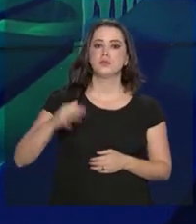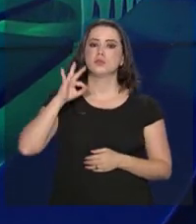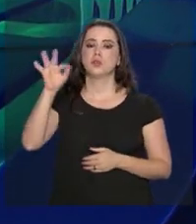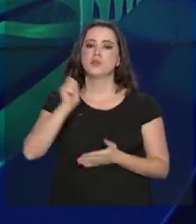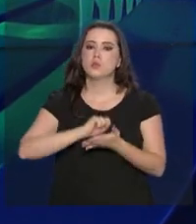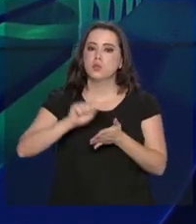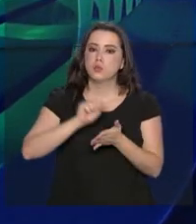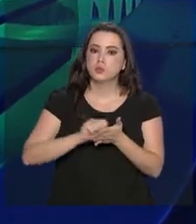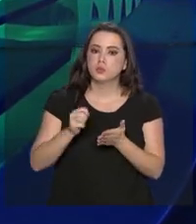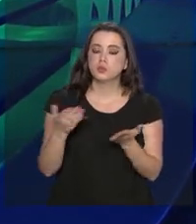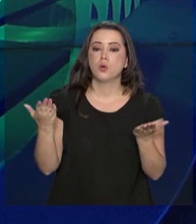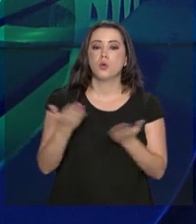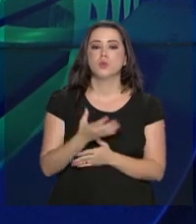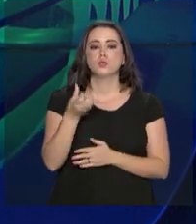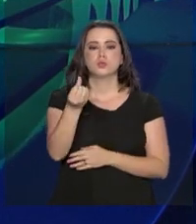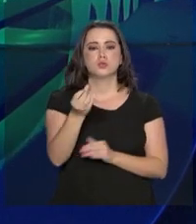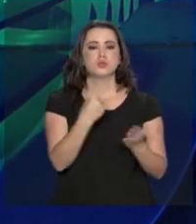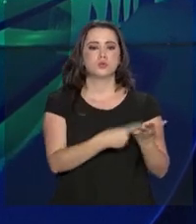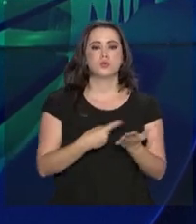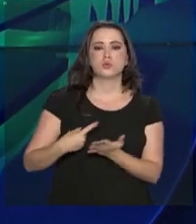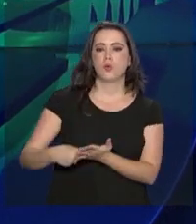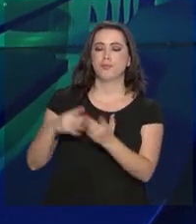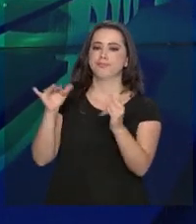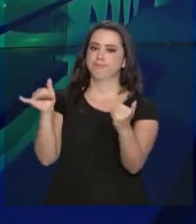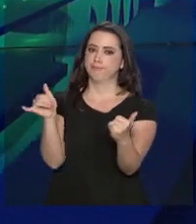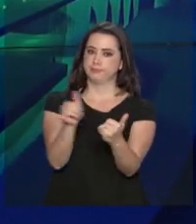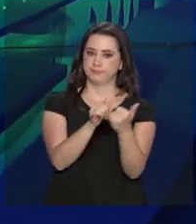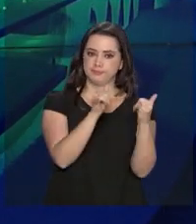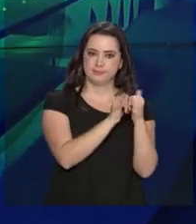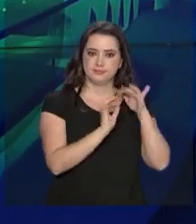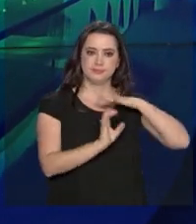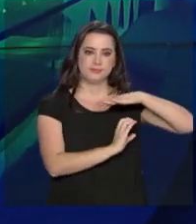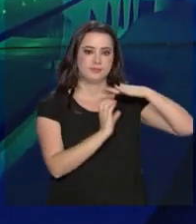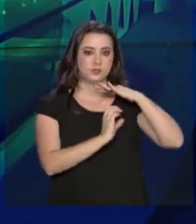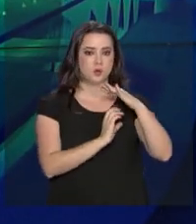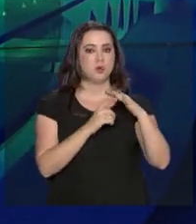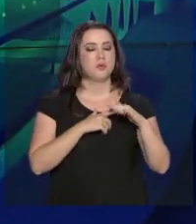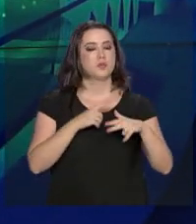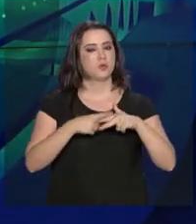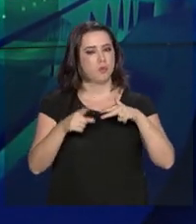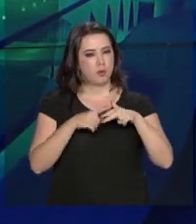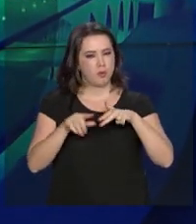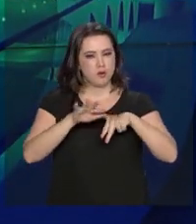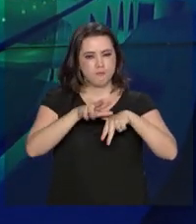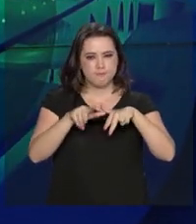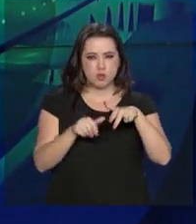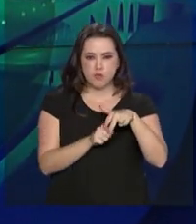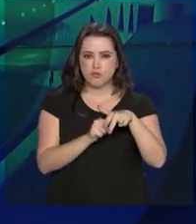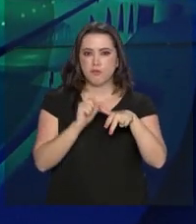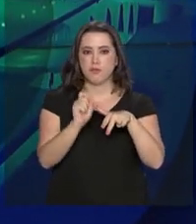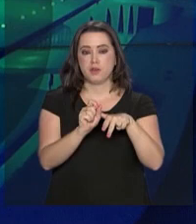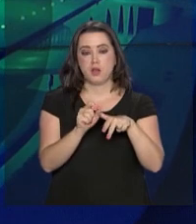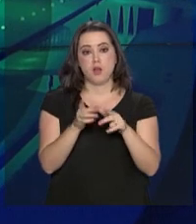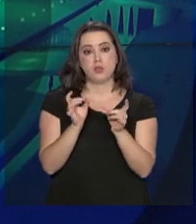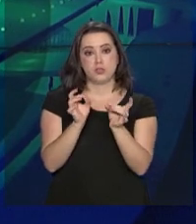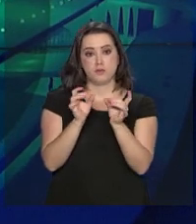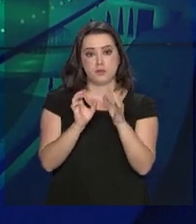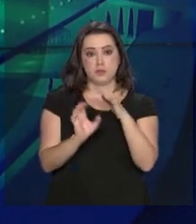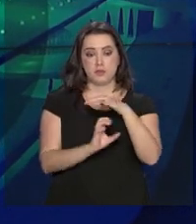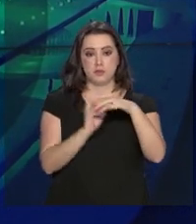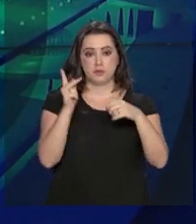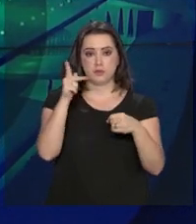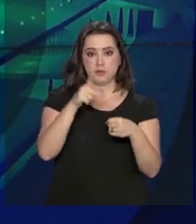Governo Federal assinou hoje o sexto acordo de leniência com a empresa envolvida em fraudes de licitações da Petrobras. A Andrade